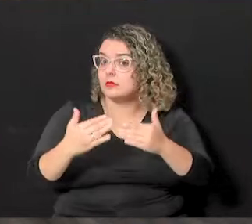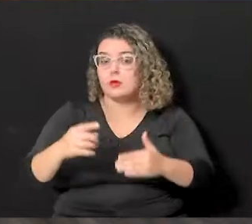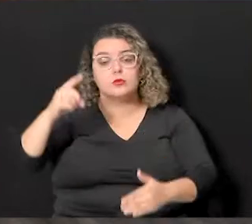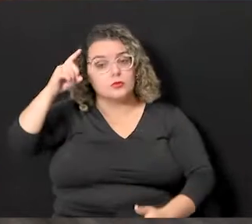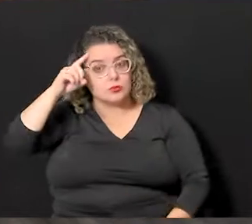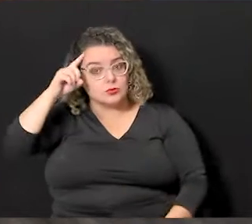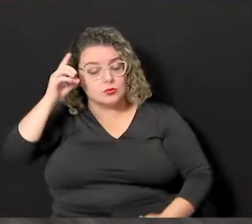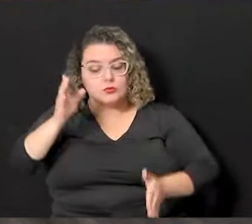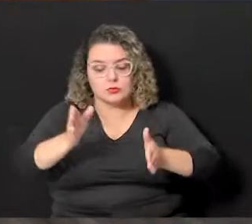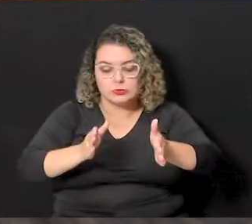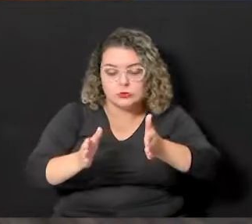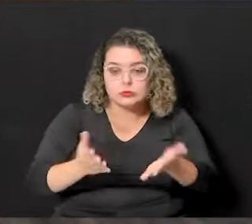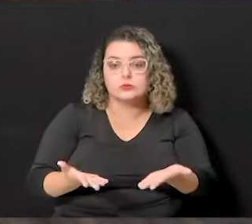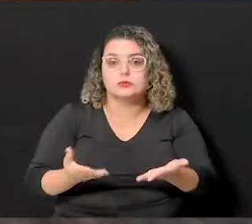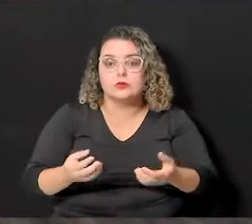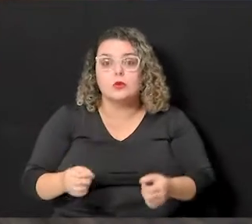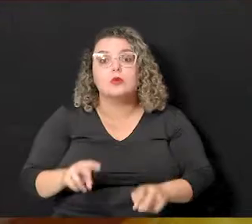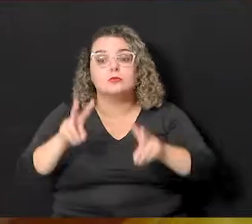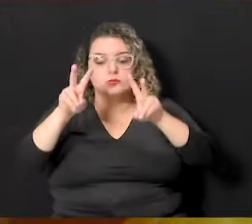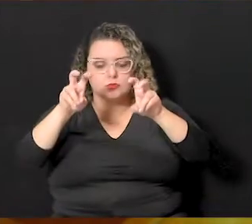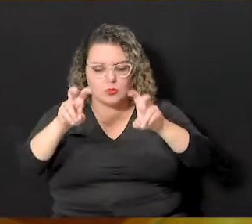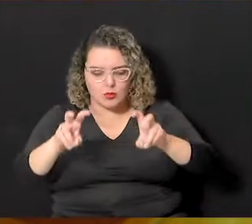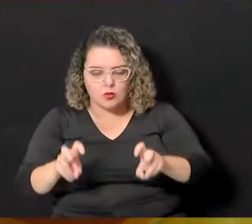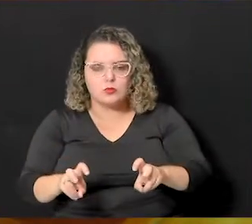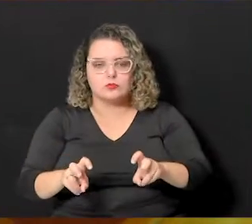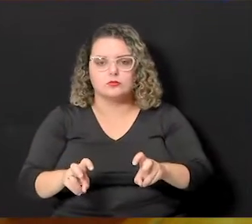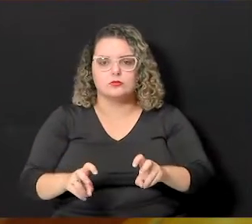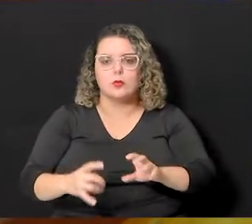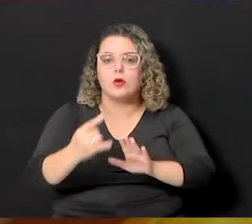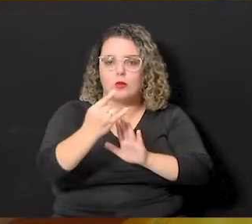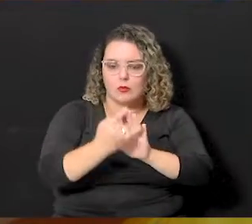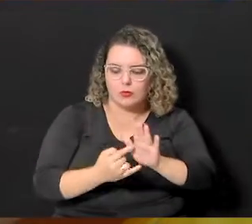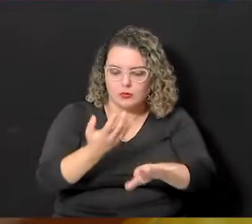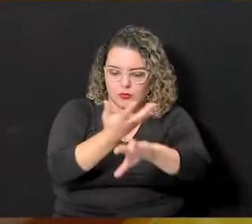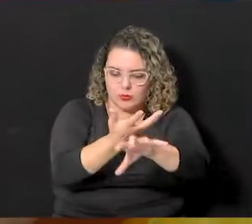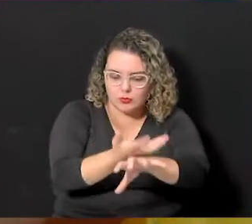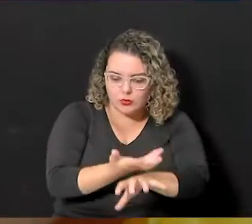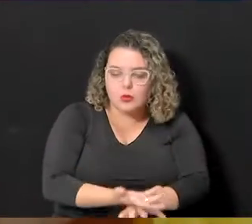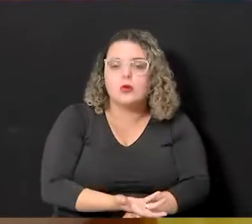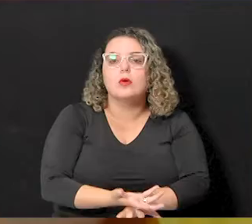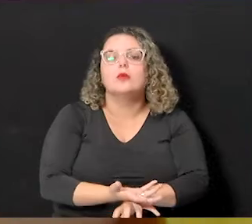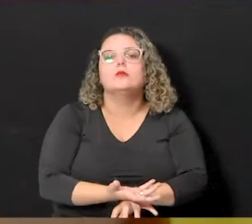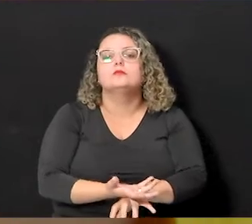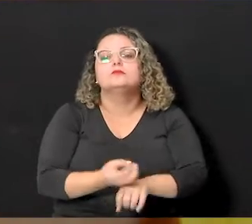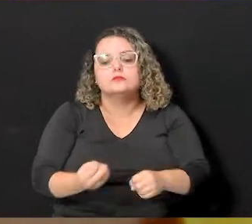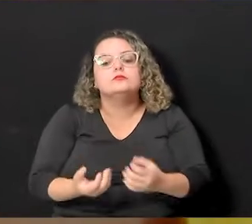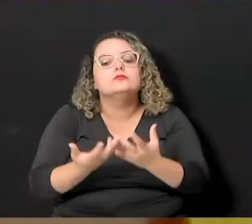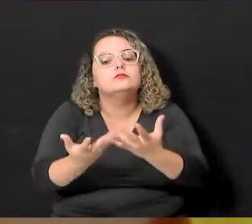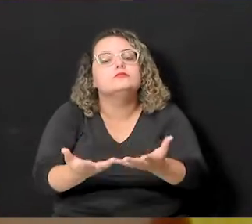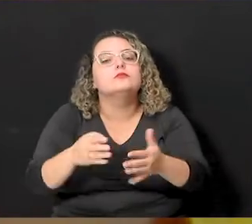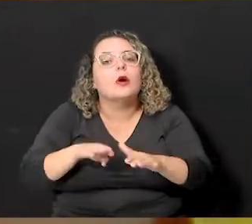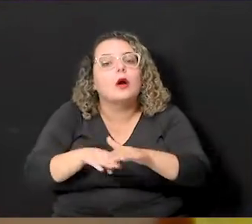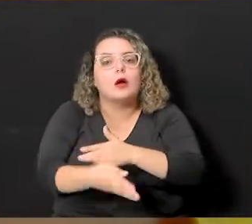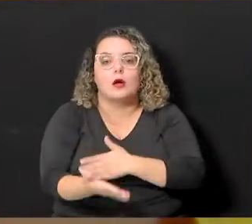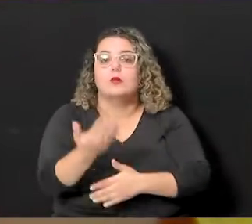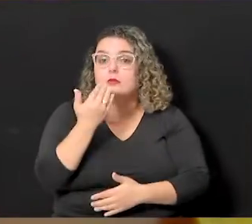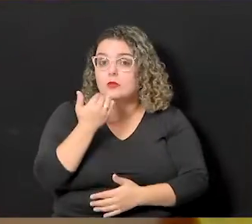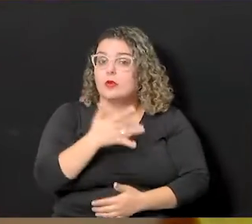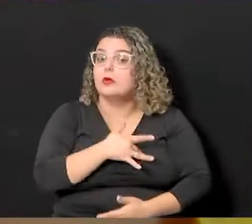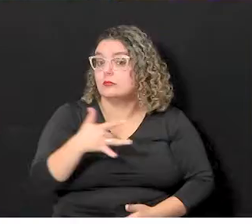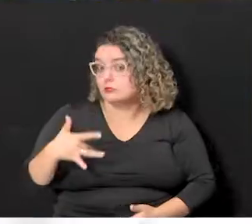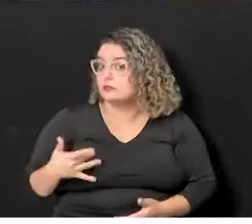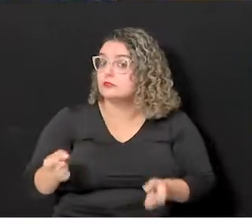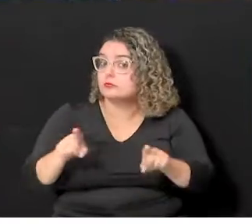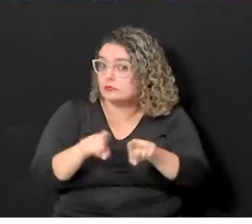atividades periódicas e abordarem em seus componentes curriculares conteúdos que promovam hábitos de